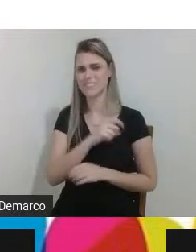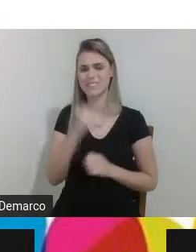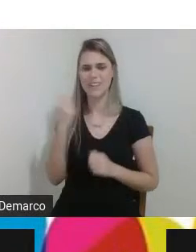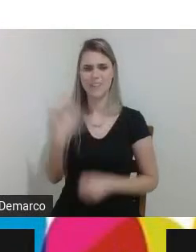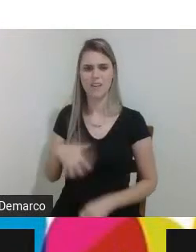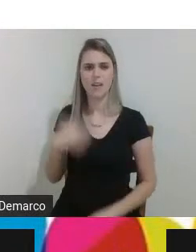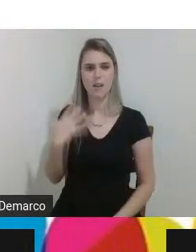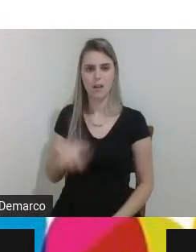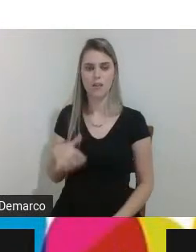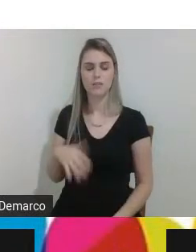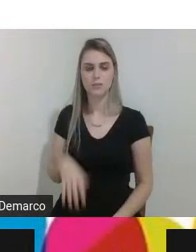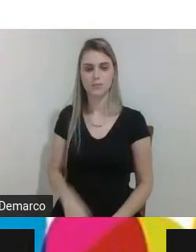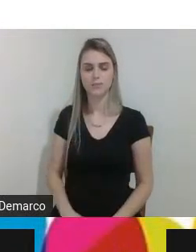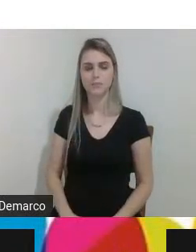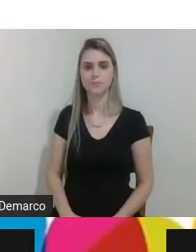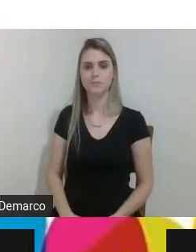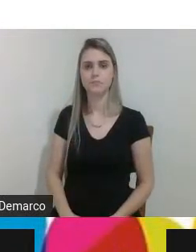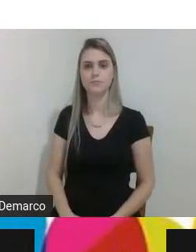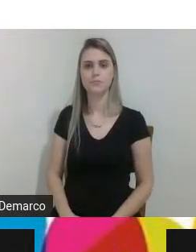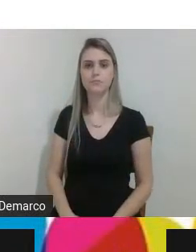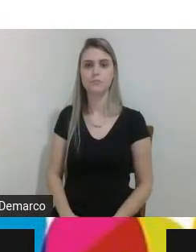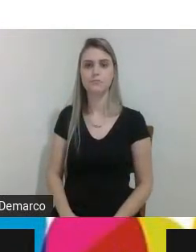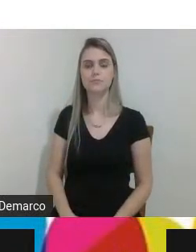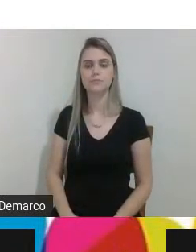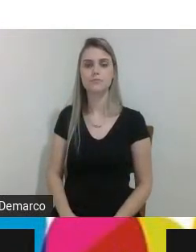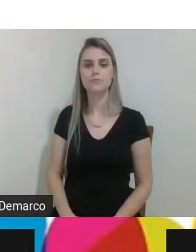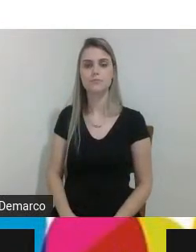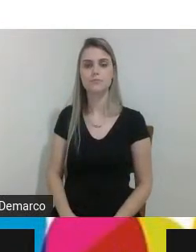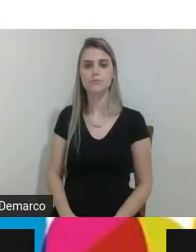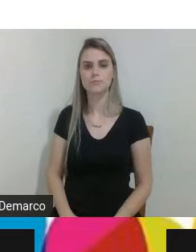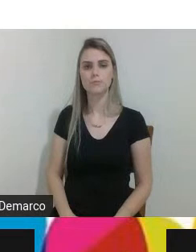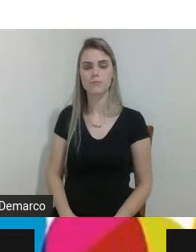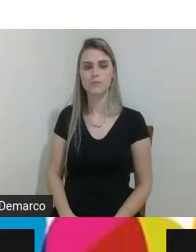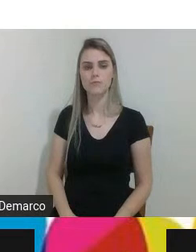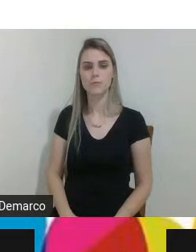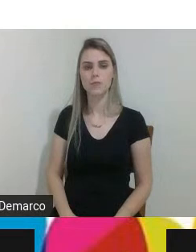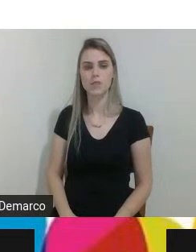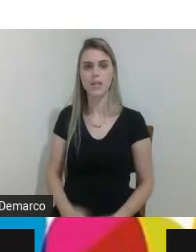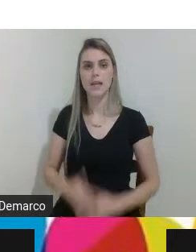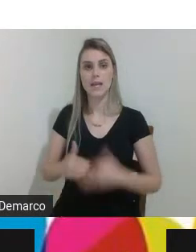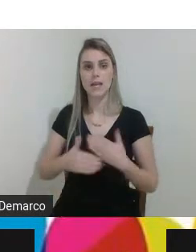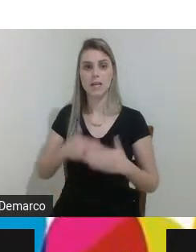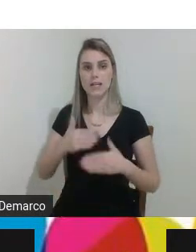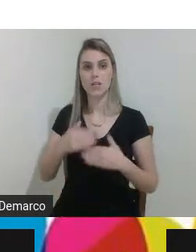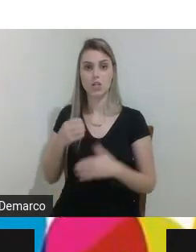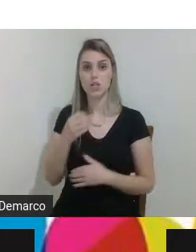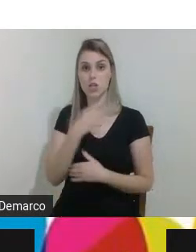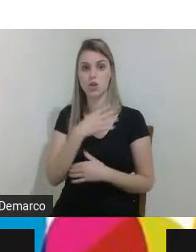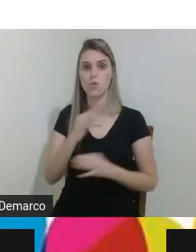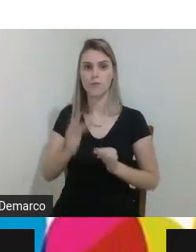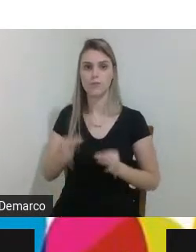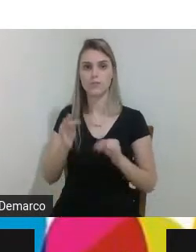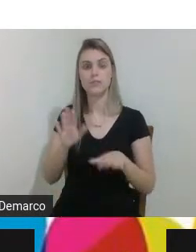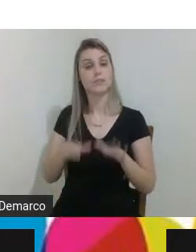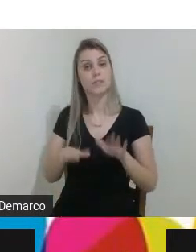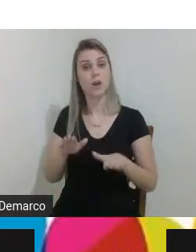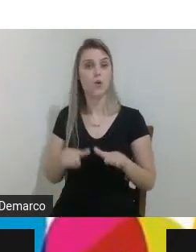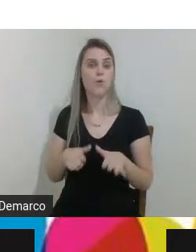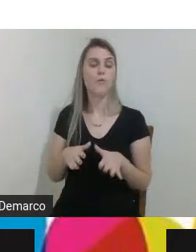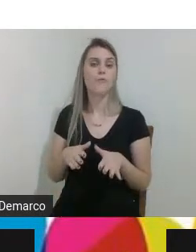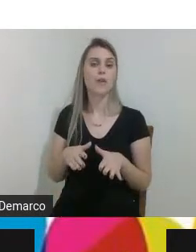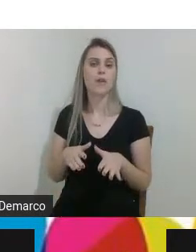eles são muito caros e desenvolver novas tecnologias talvez seja